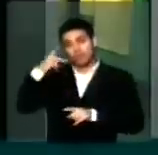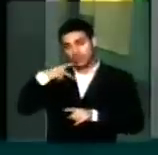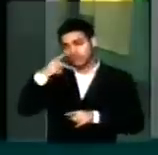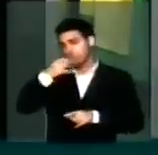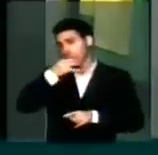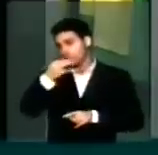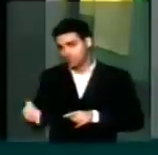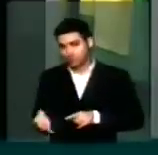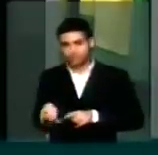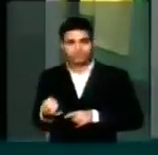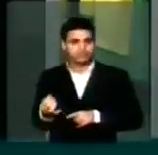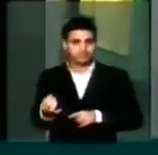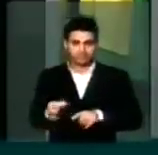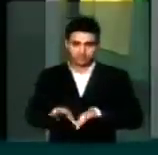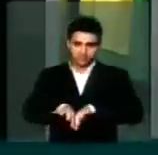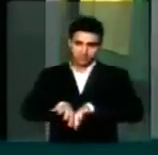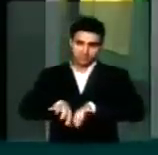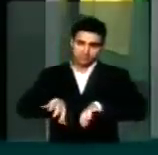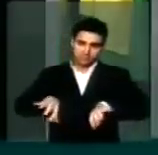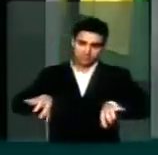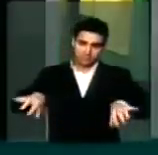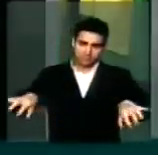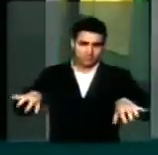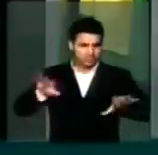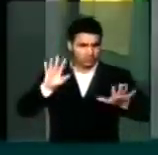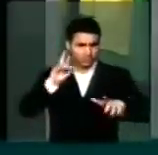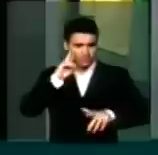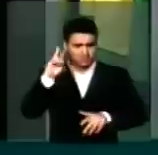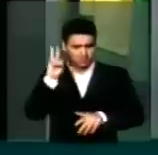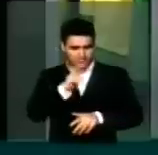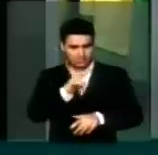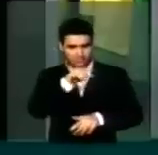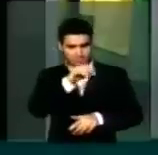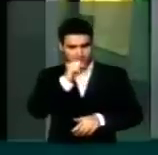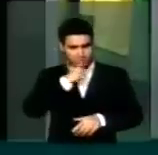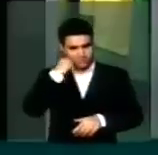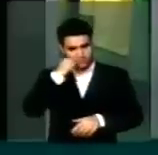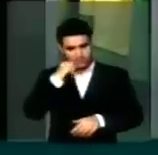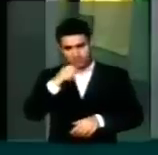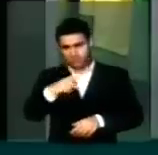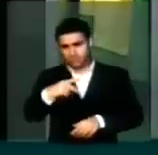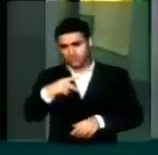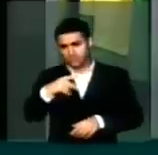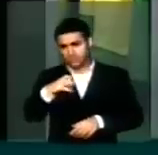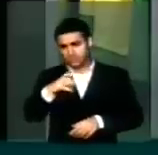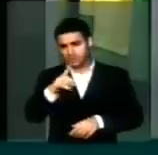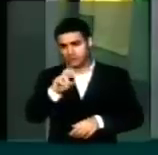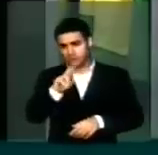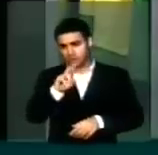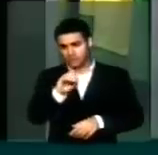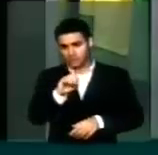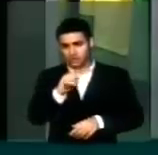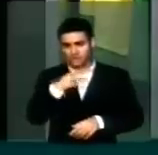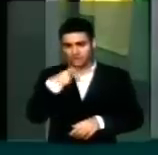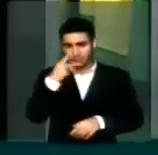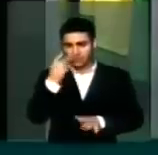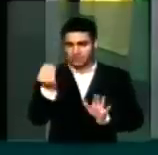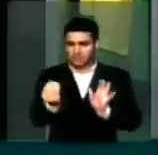Já viram ou ouviram alguma vez o senador Pedro Simão falar em emendas